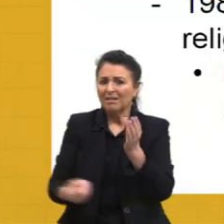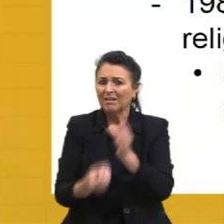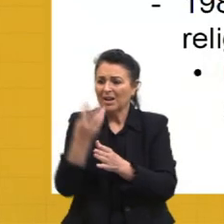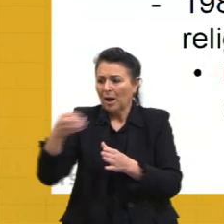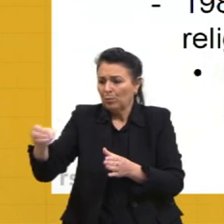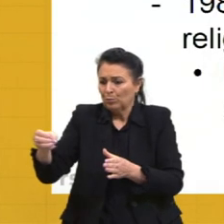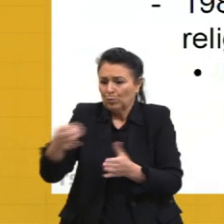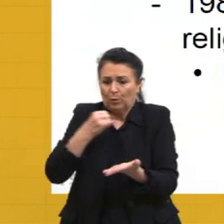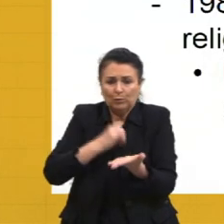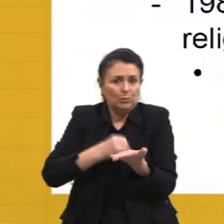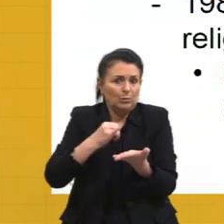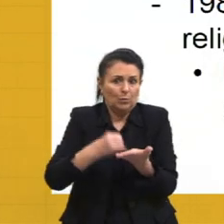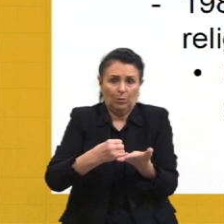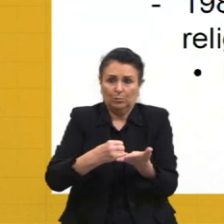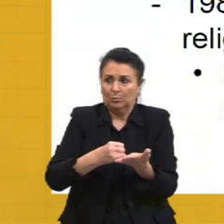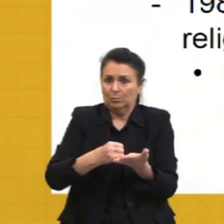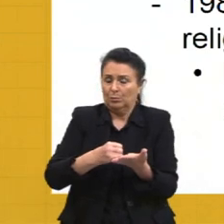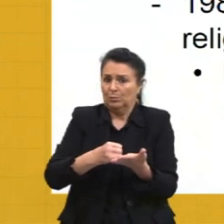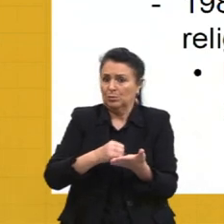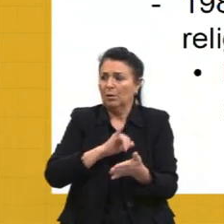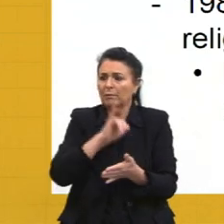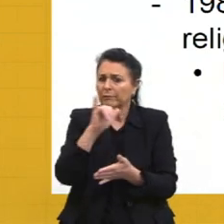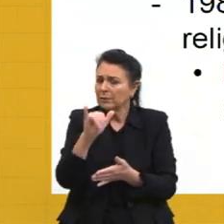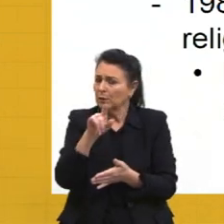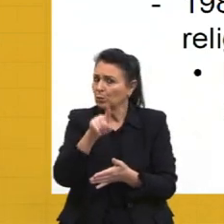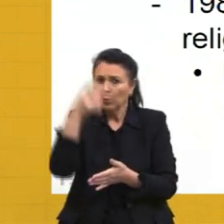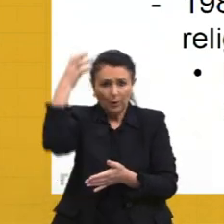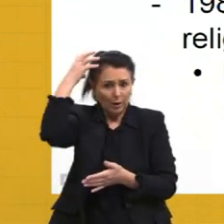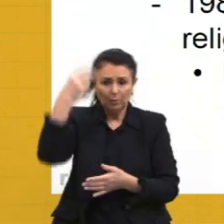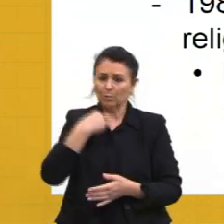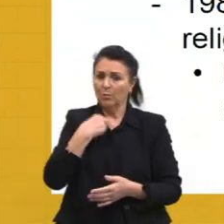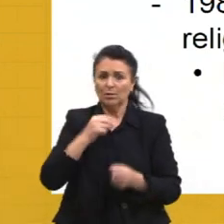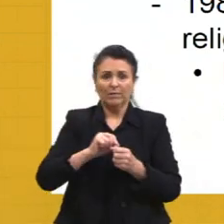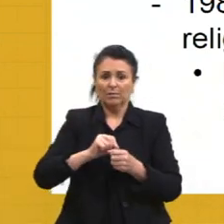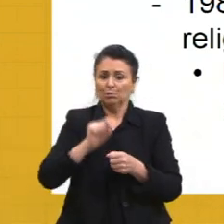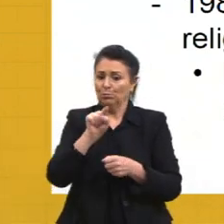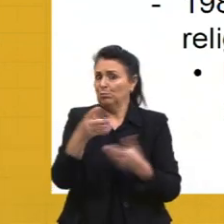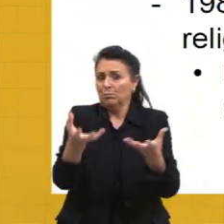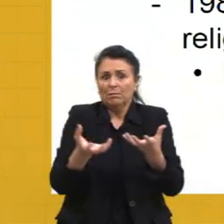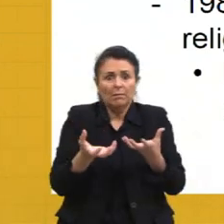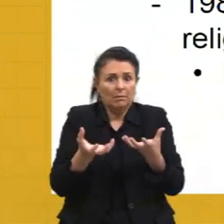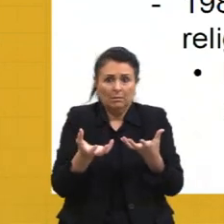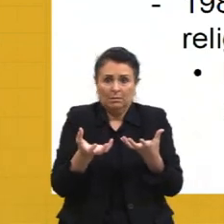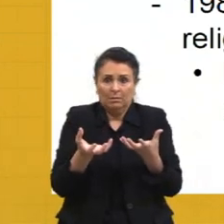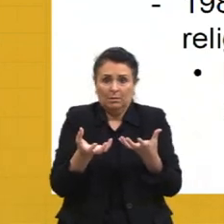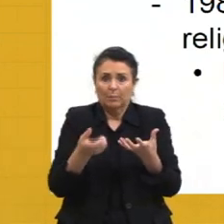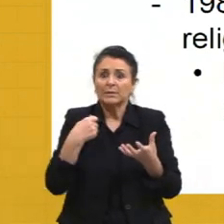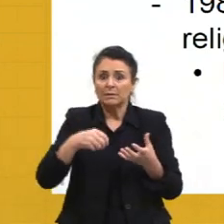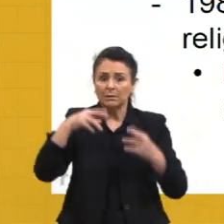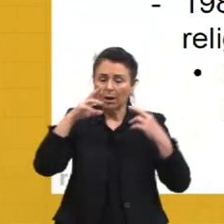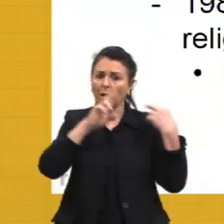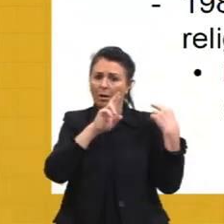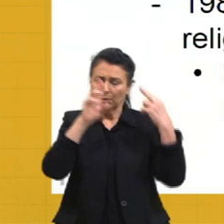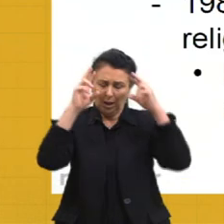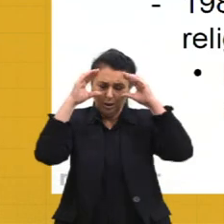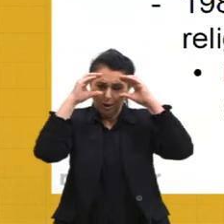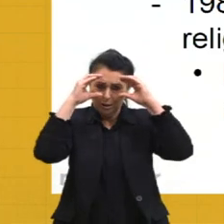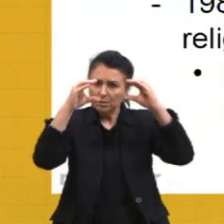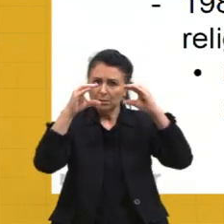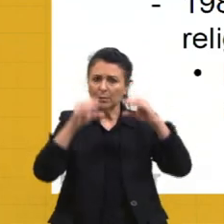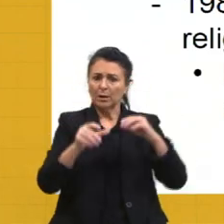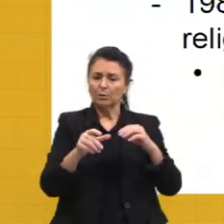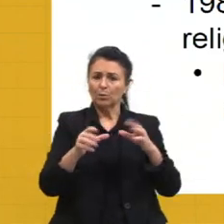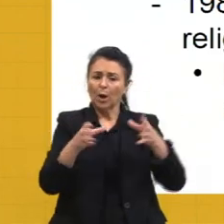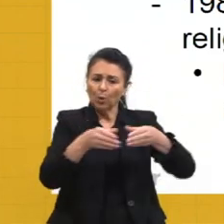não pode fazer o que tu bem entende, tu tem que respeitar os nobres aqui. Depois, vai ter o Henrique VII,